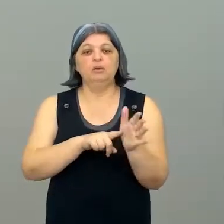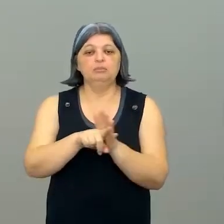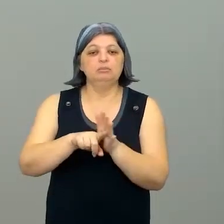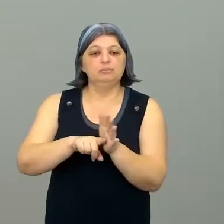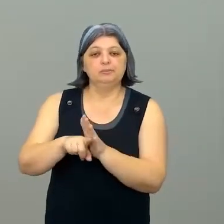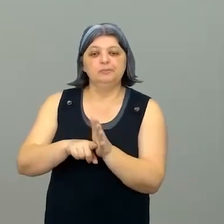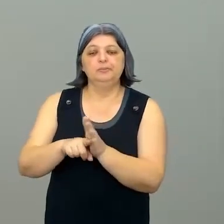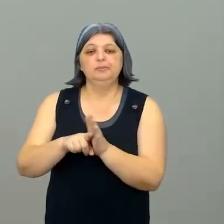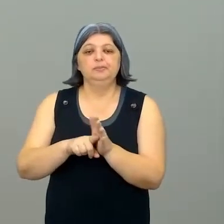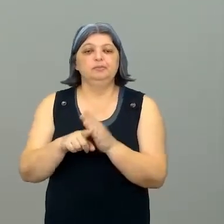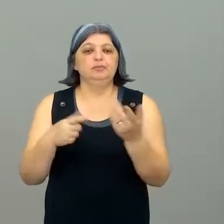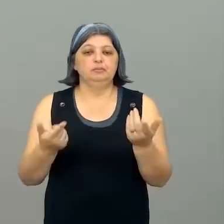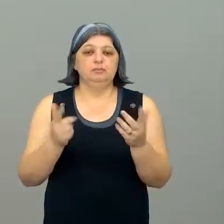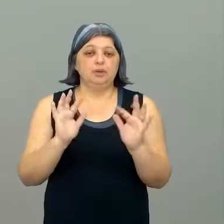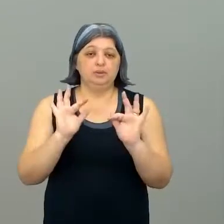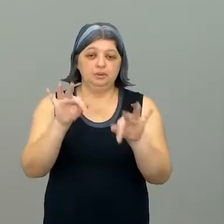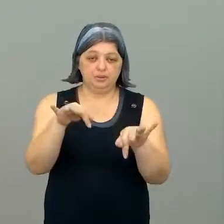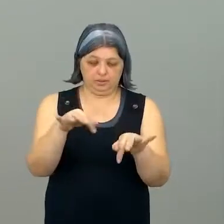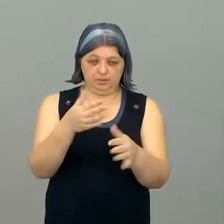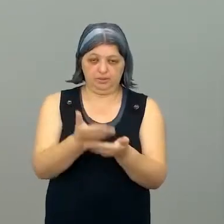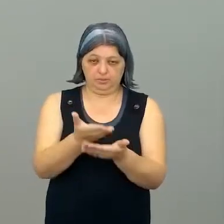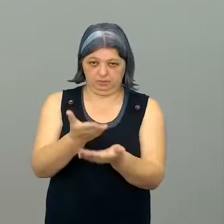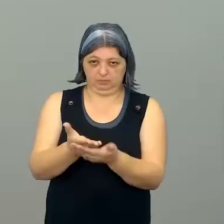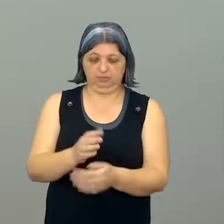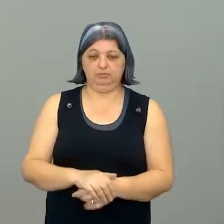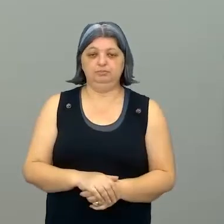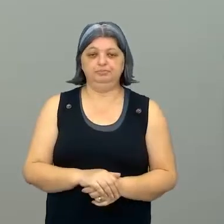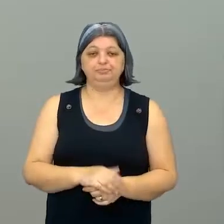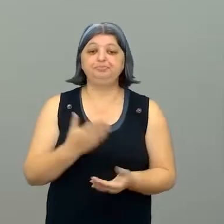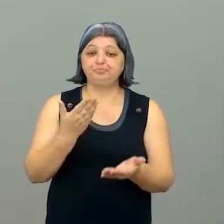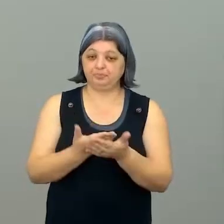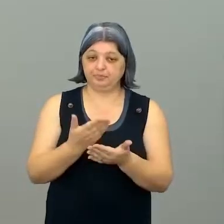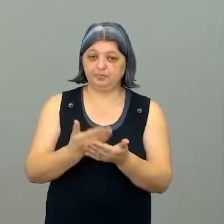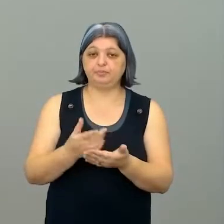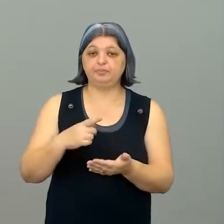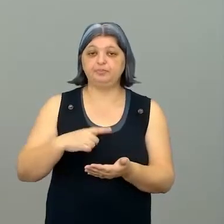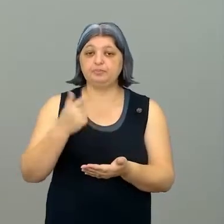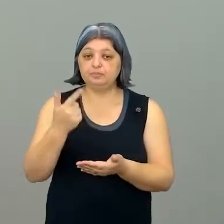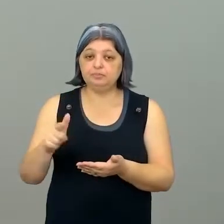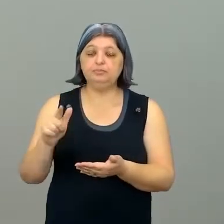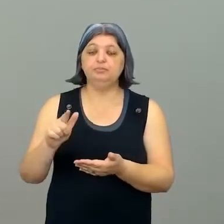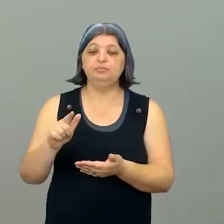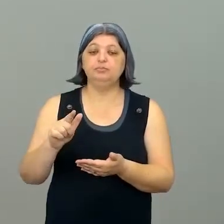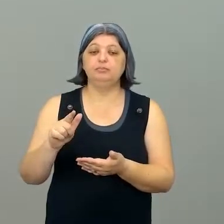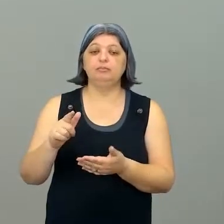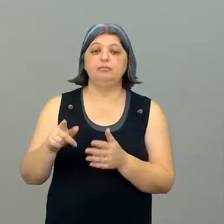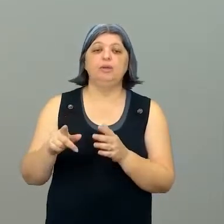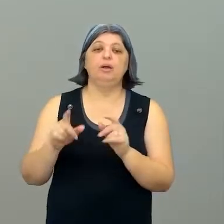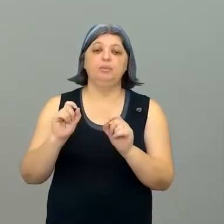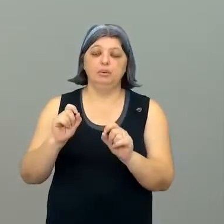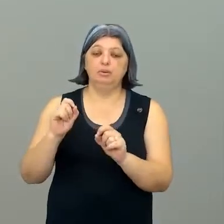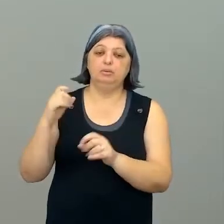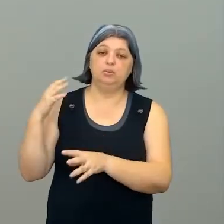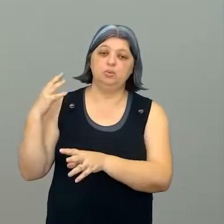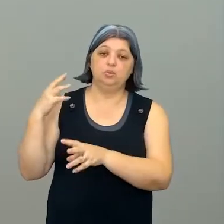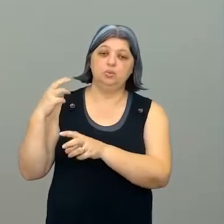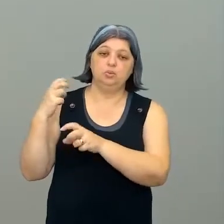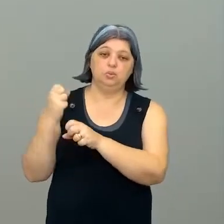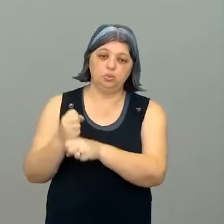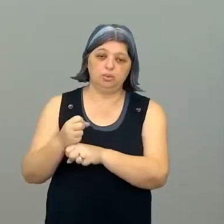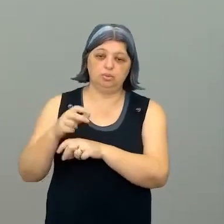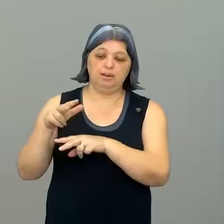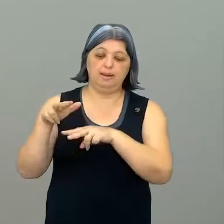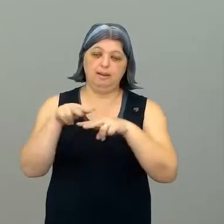A gente ainda vai ter mais uma aula, né, e nessa aula a gente vai fazer aí um resumo do que a gente viu até